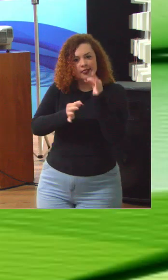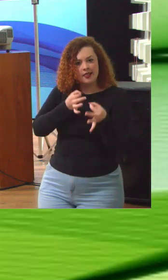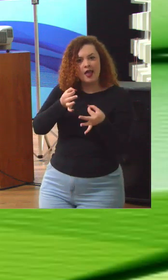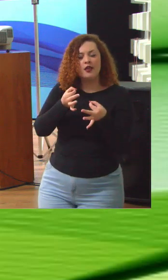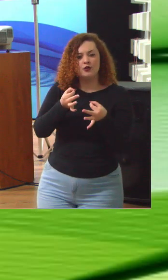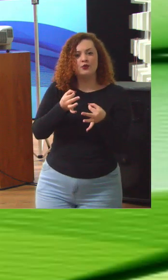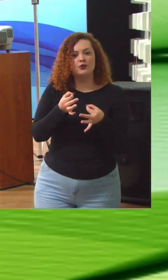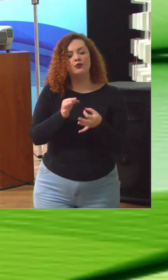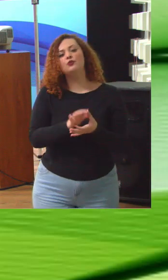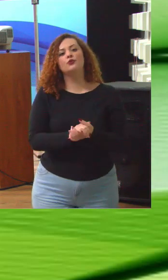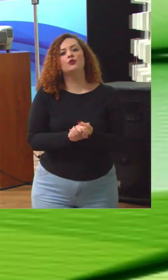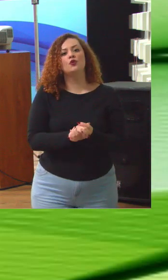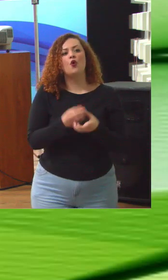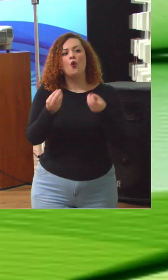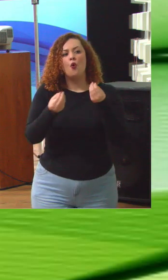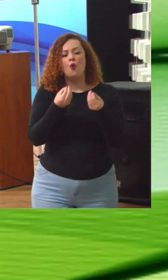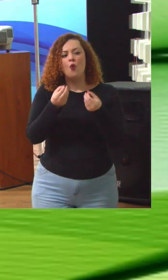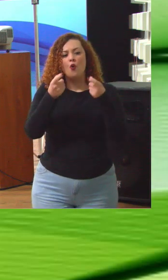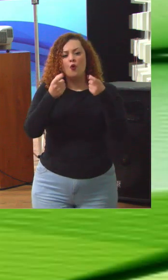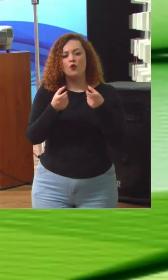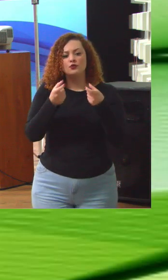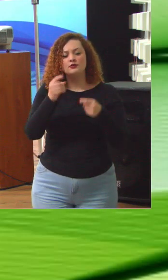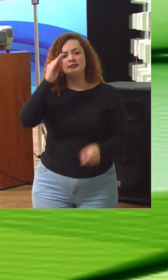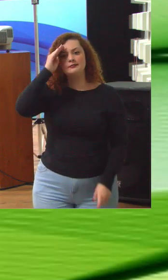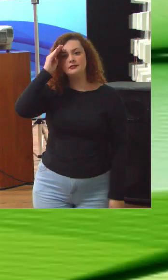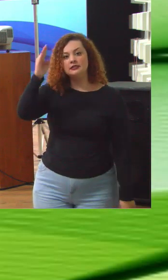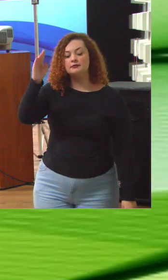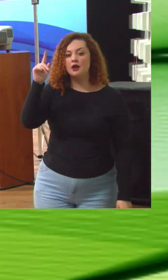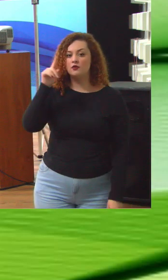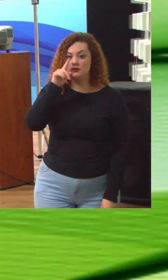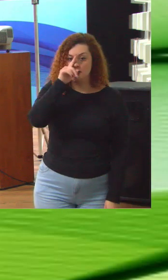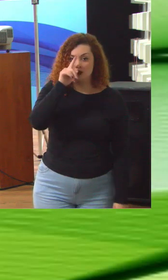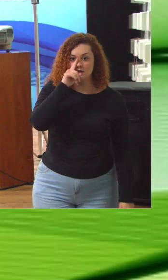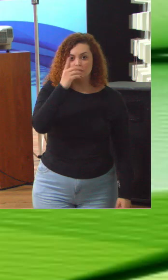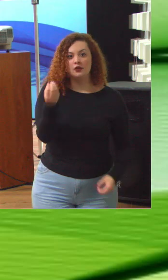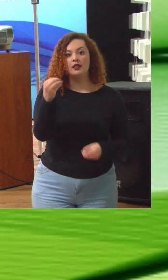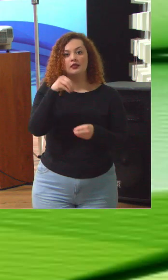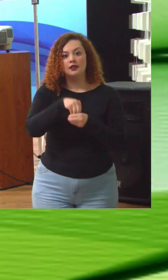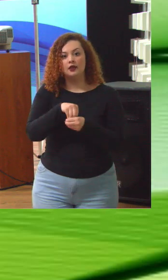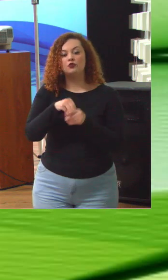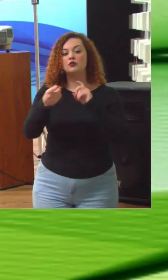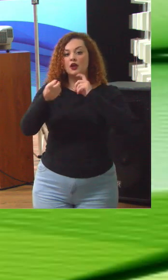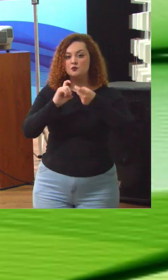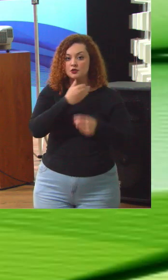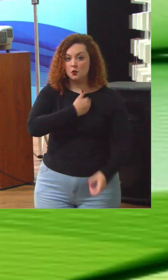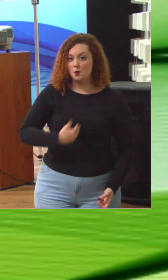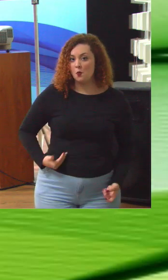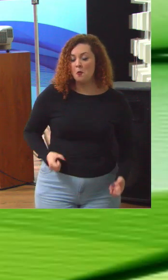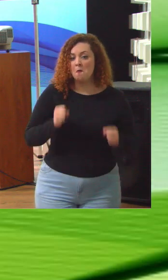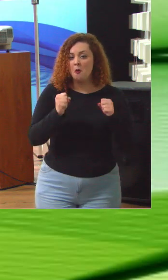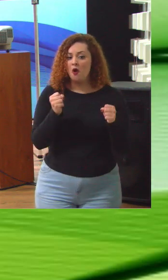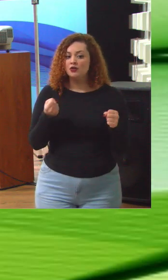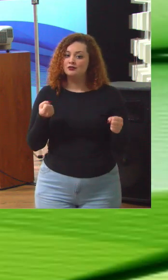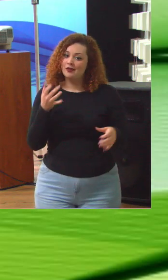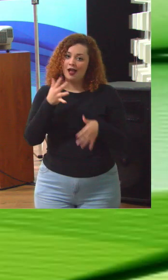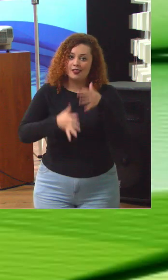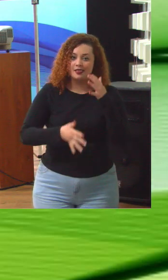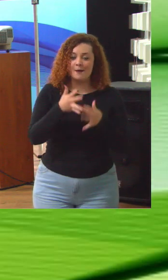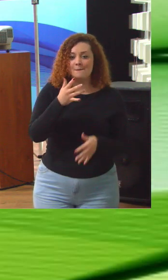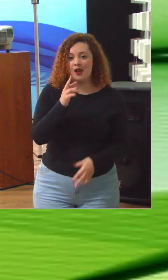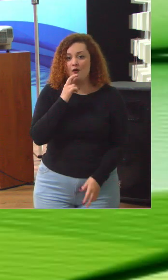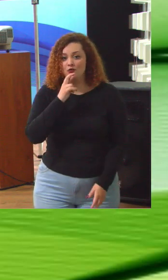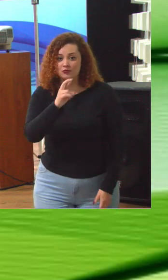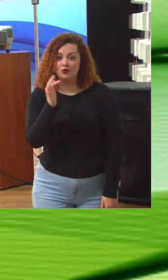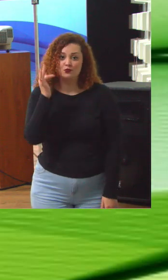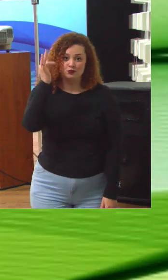mais claramente onde é que estão os principais riscos dentro da administração pública que poderiam impedir a entrega de resultados